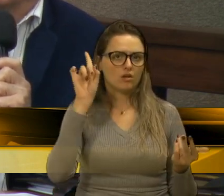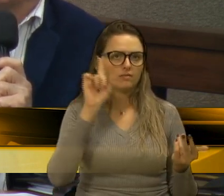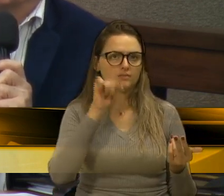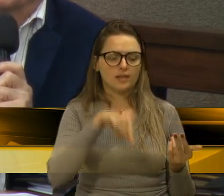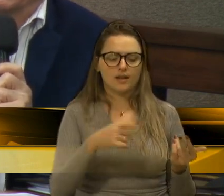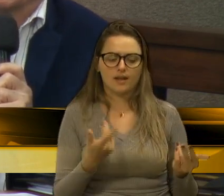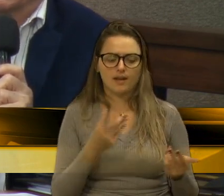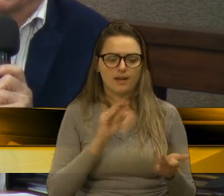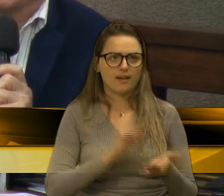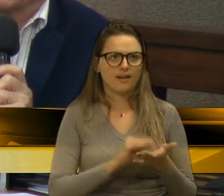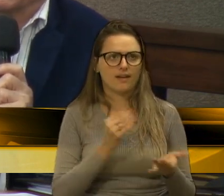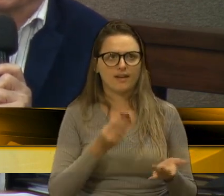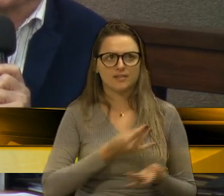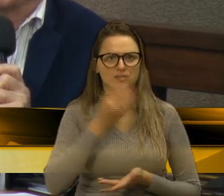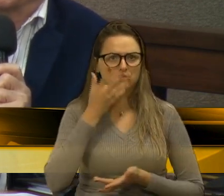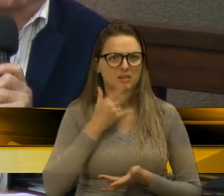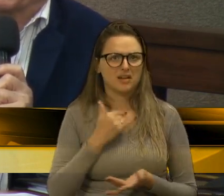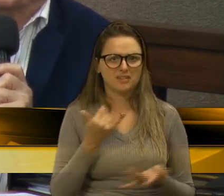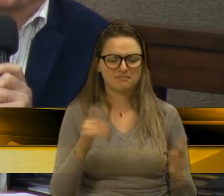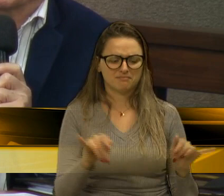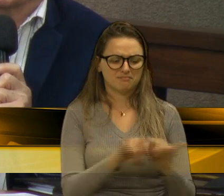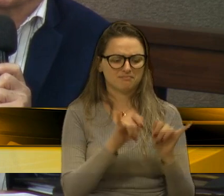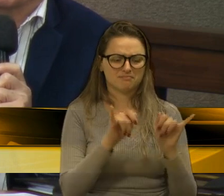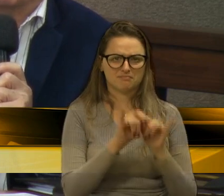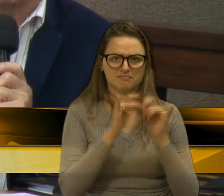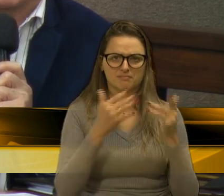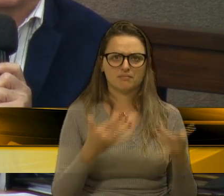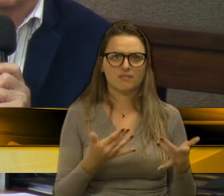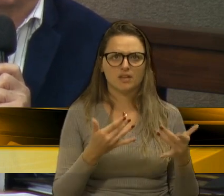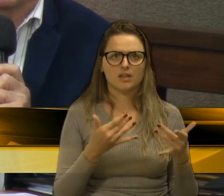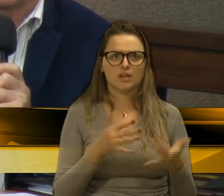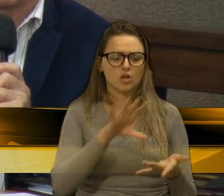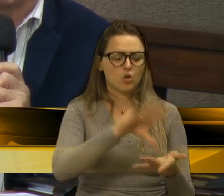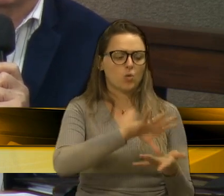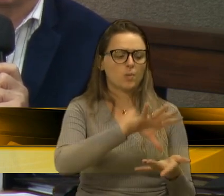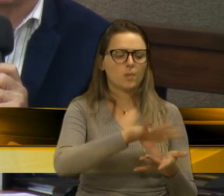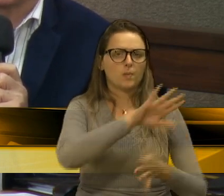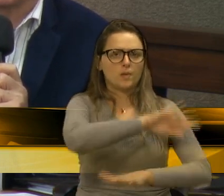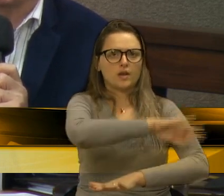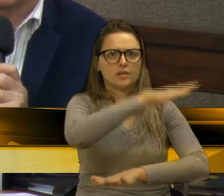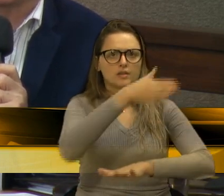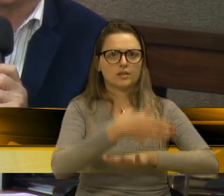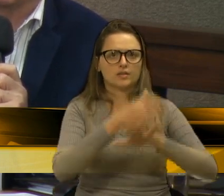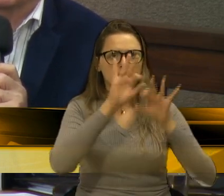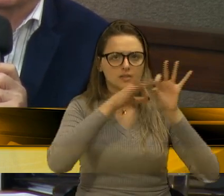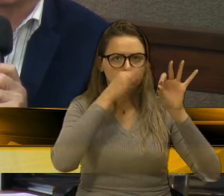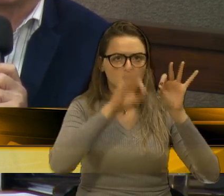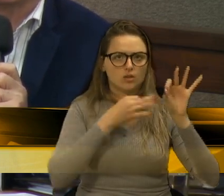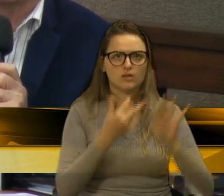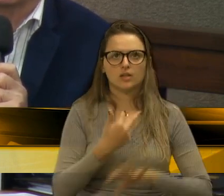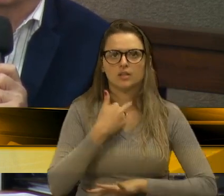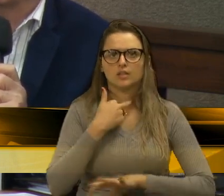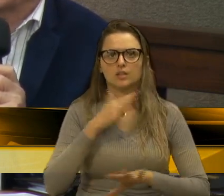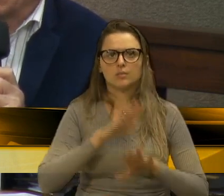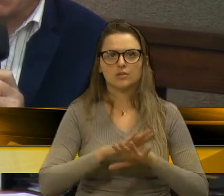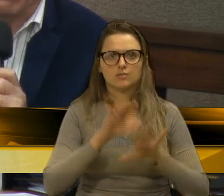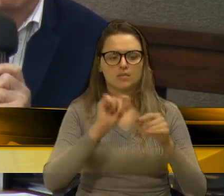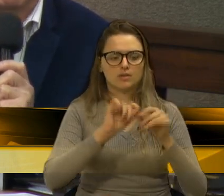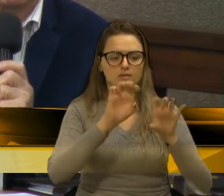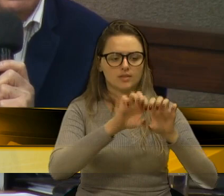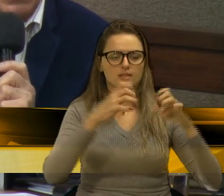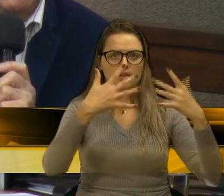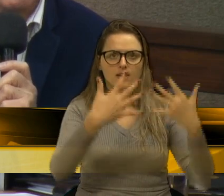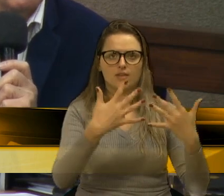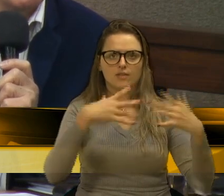infantilidade, é assim, impressionante. O Parque da Festa da Uva não poderá mais fazer evento, porque está ali,